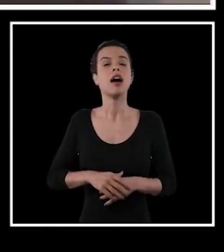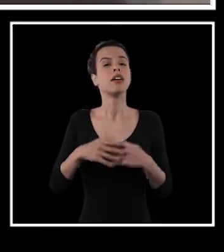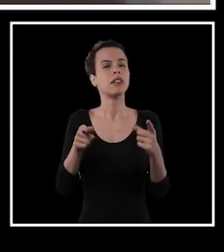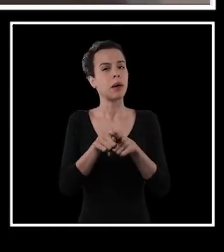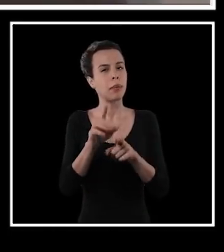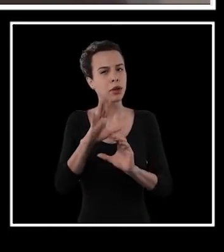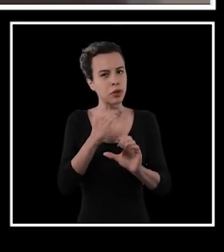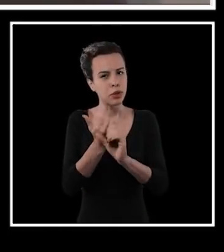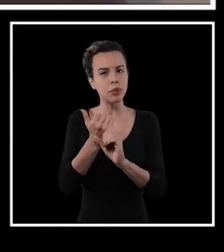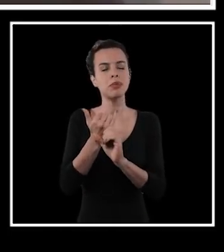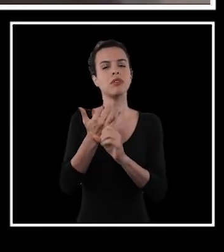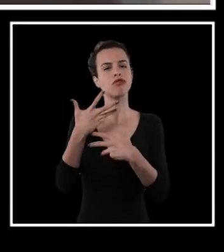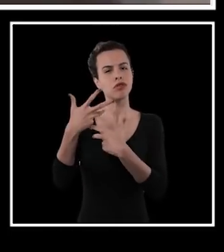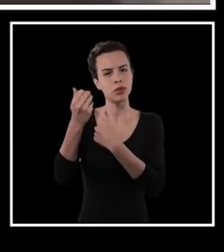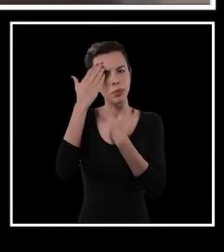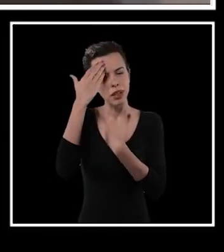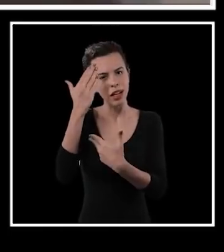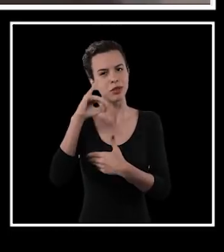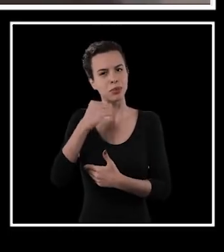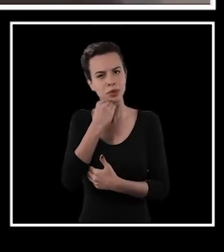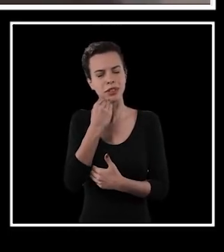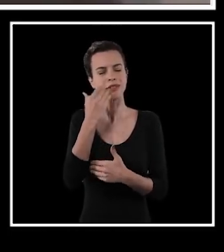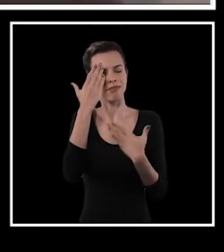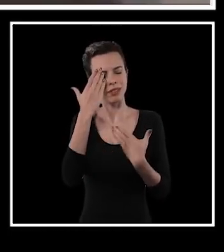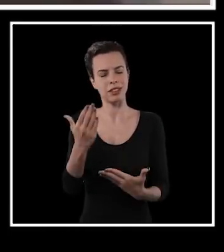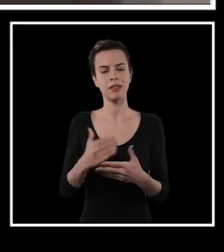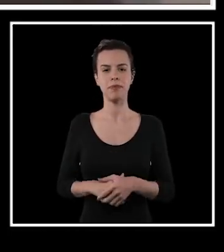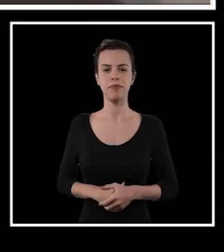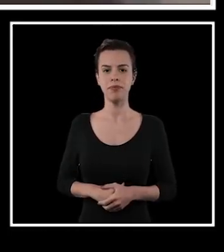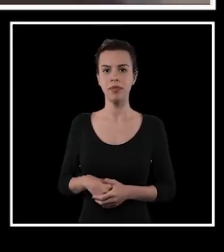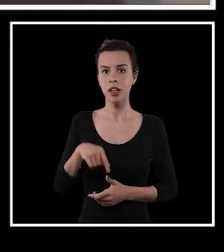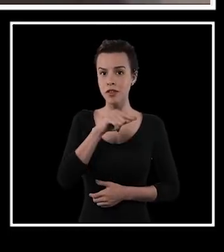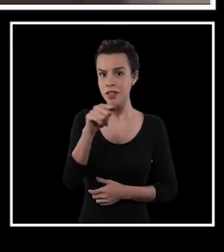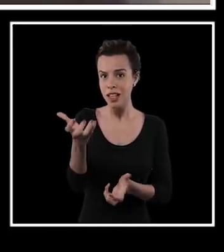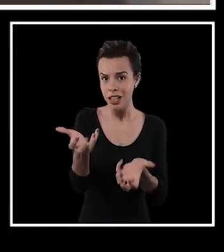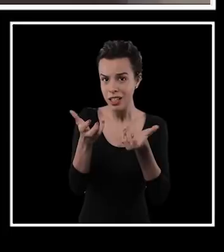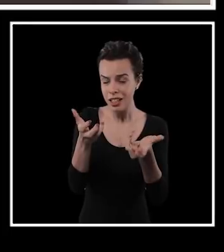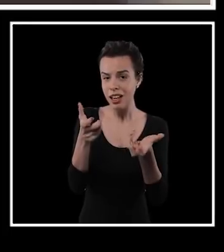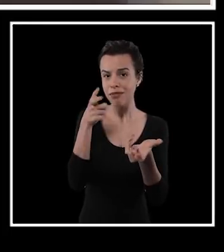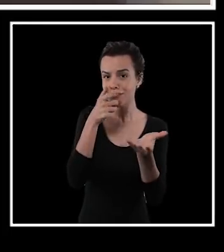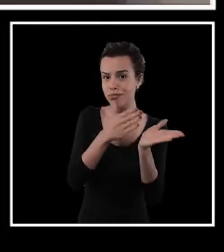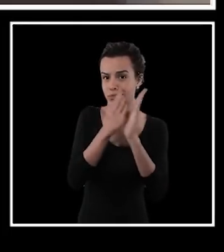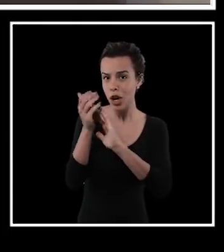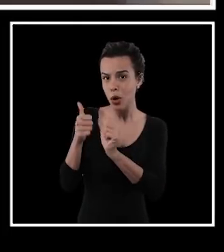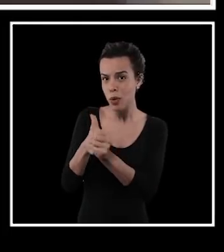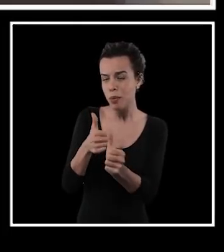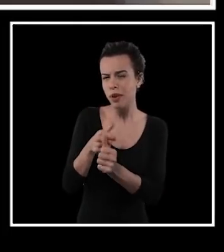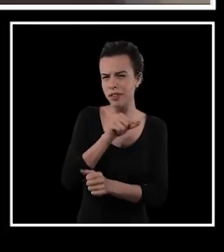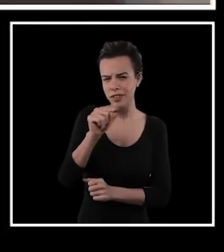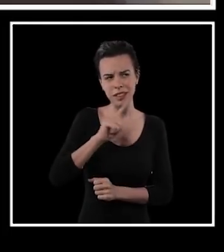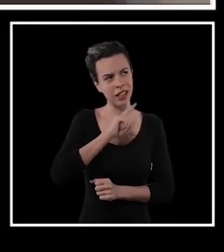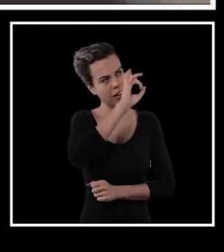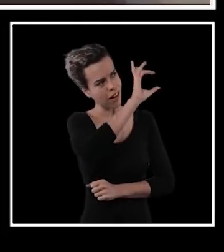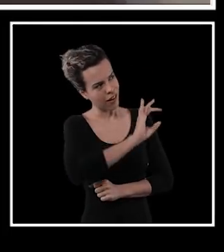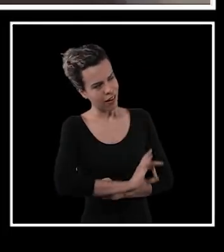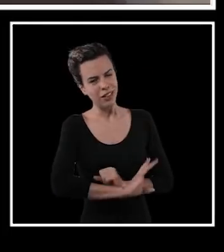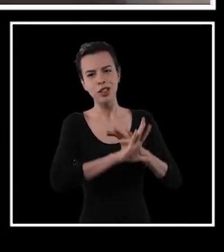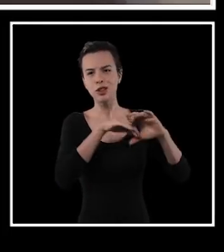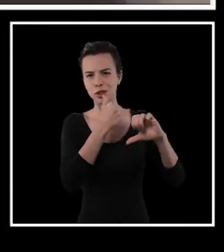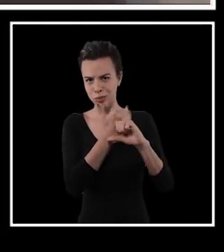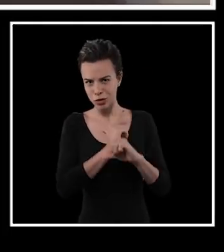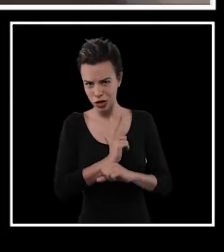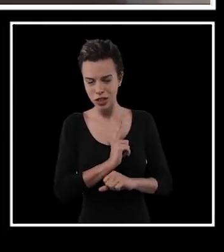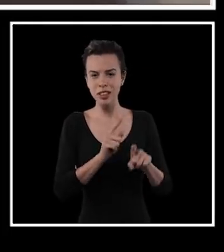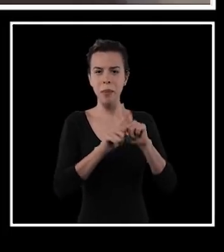e agradeço demais o YouTube e todo mundo por dar essa oportunidade. Se vocês quiserem acompanhar mais, todo mundo aqui tem seus